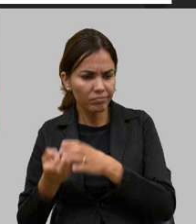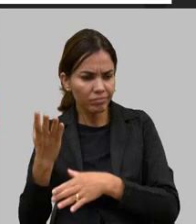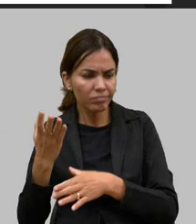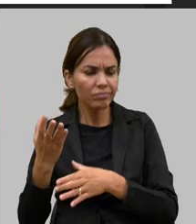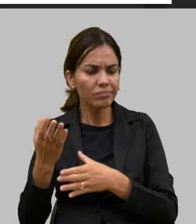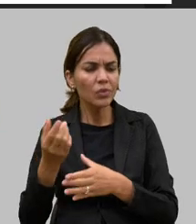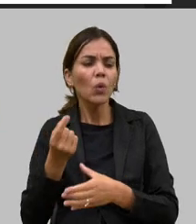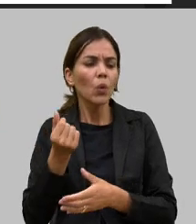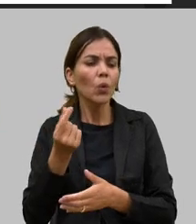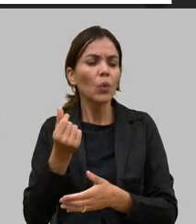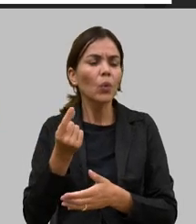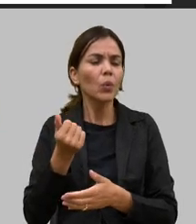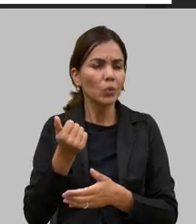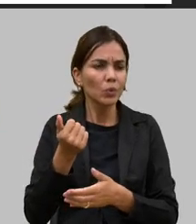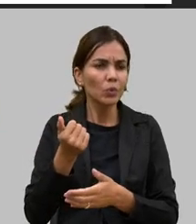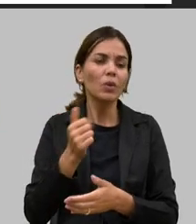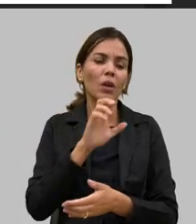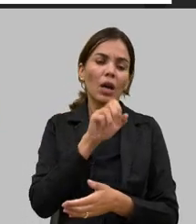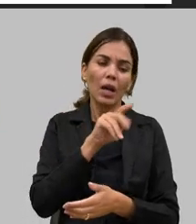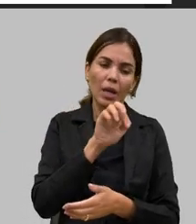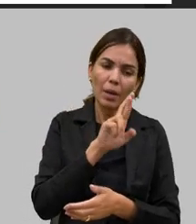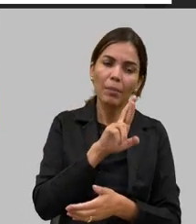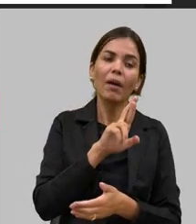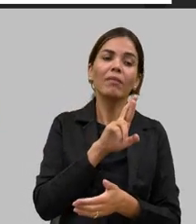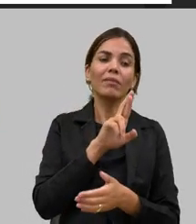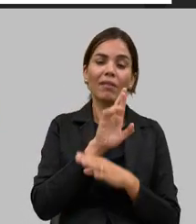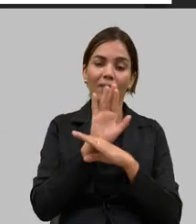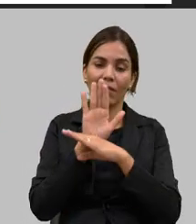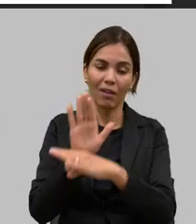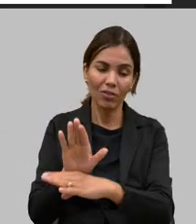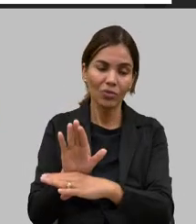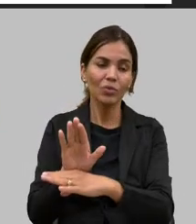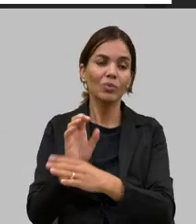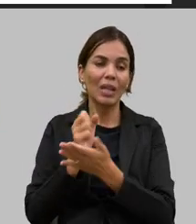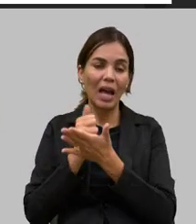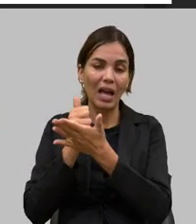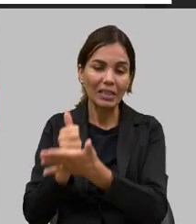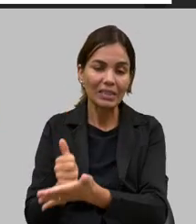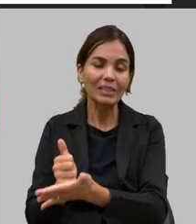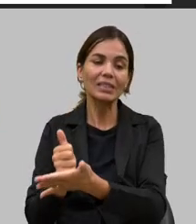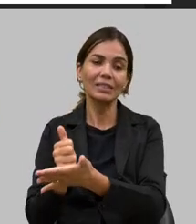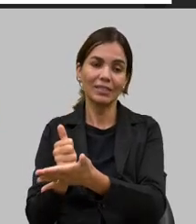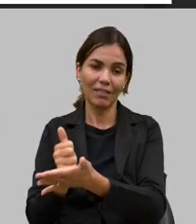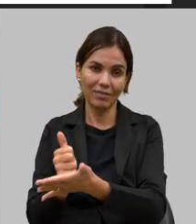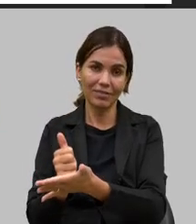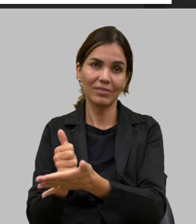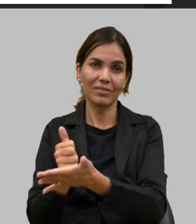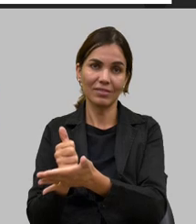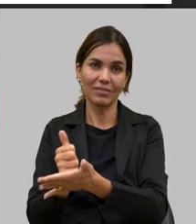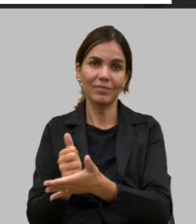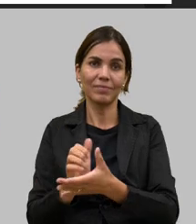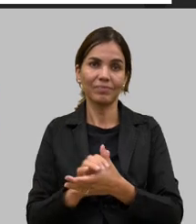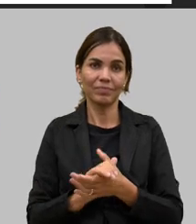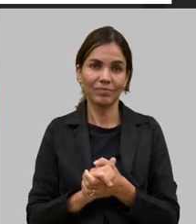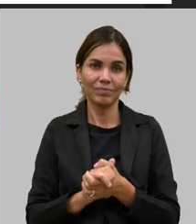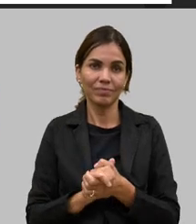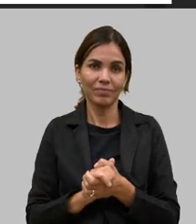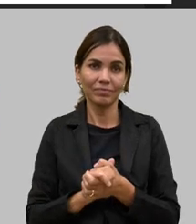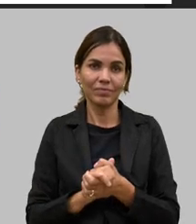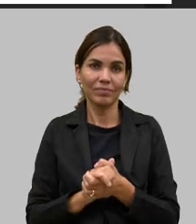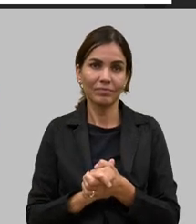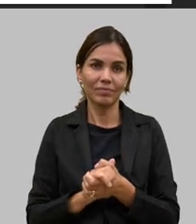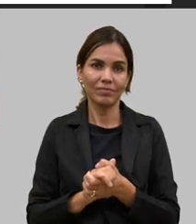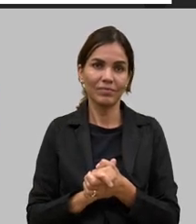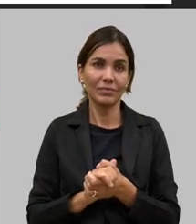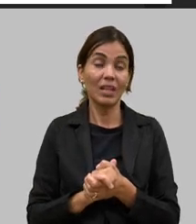tecnologia para eles vinda da Epamiga a EMATER traz para eles assistência técnica para eles entenderem isso a época do gavetão Raul acabou o